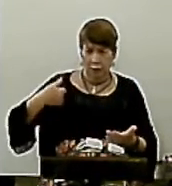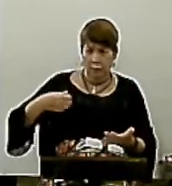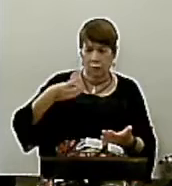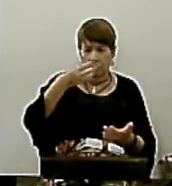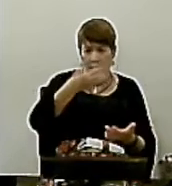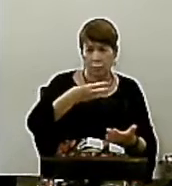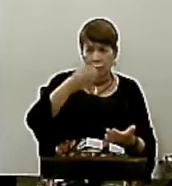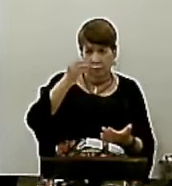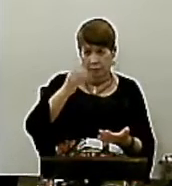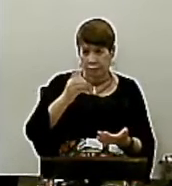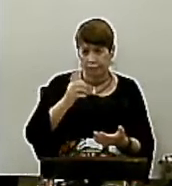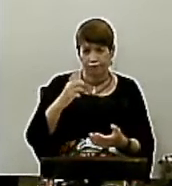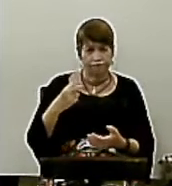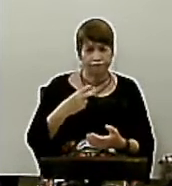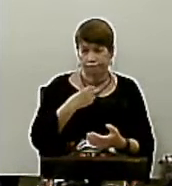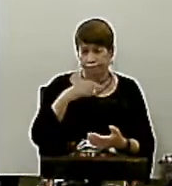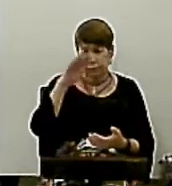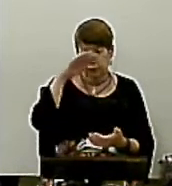Vocês se lembram, não é?